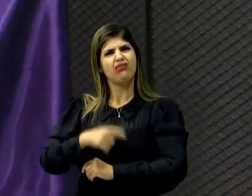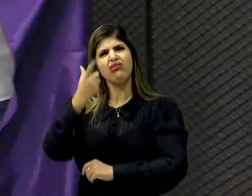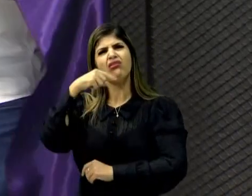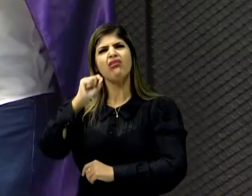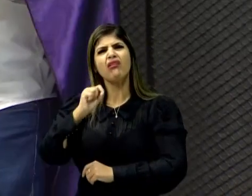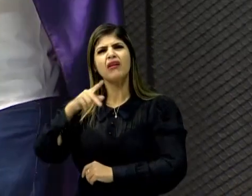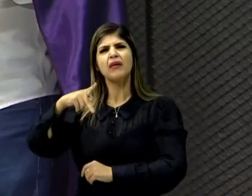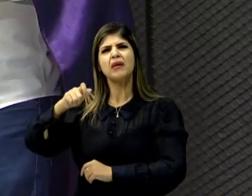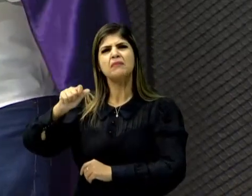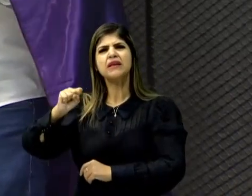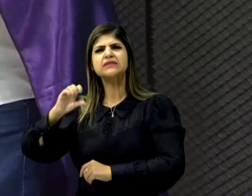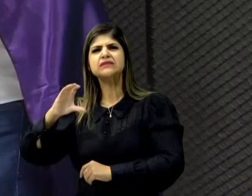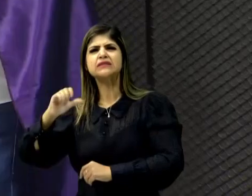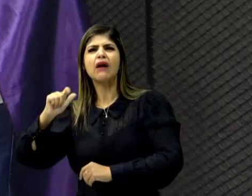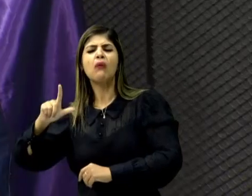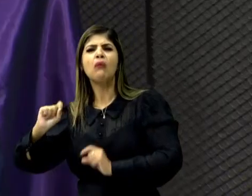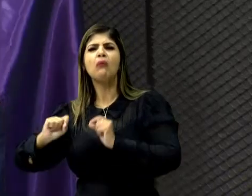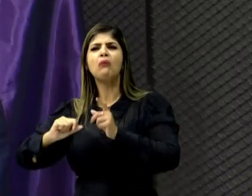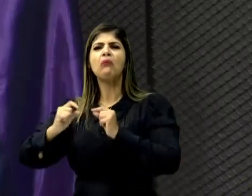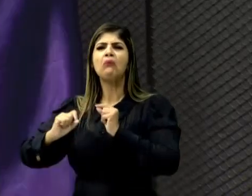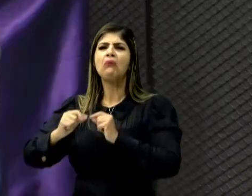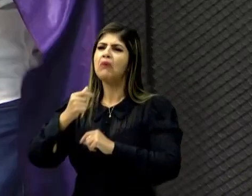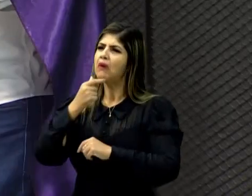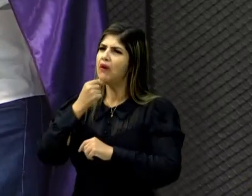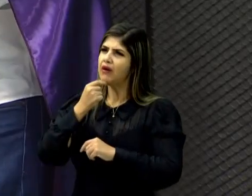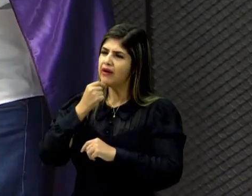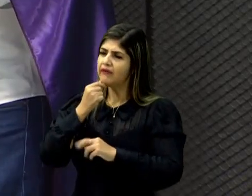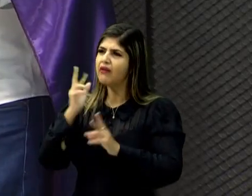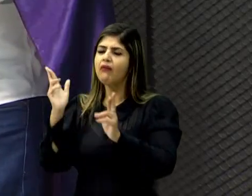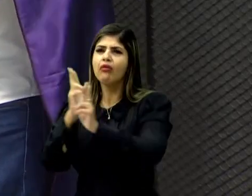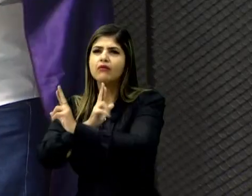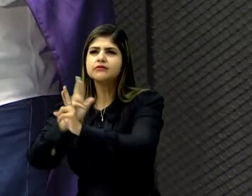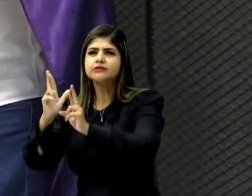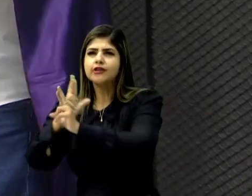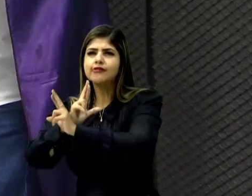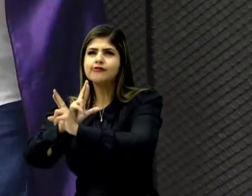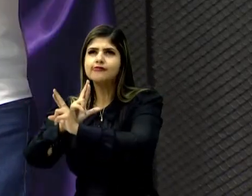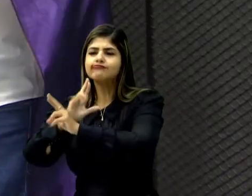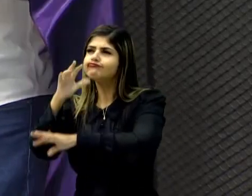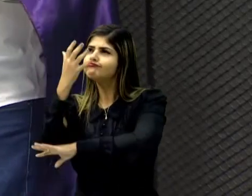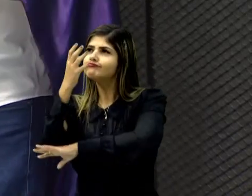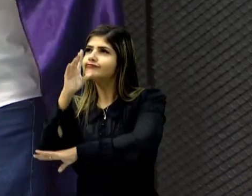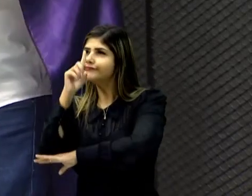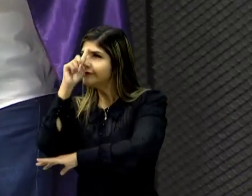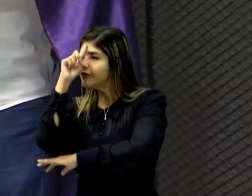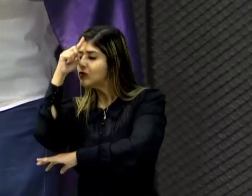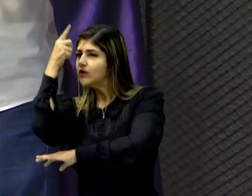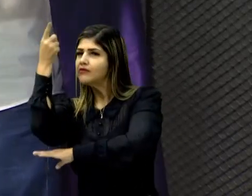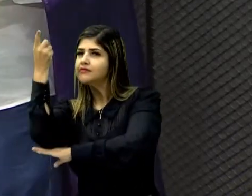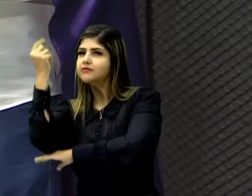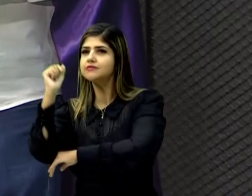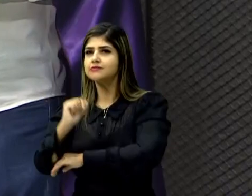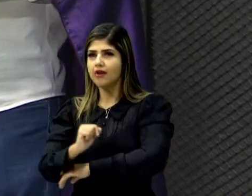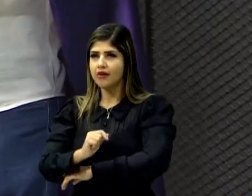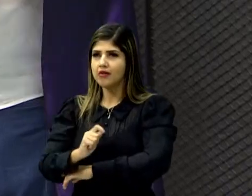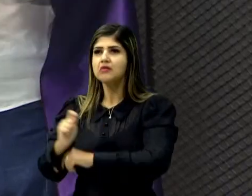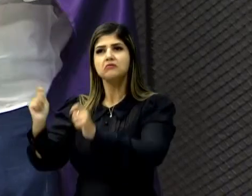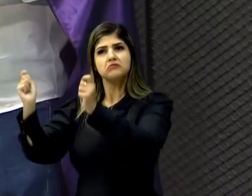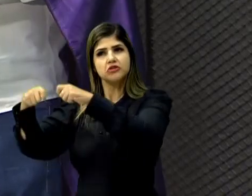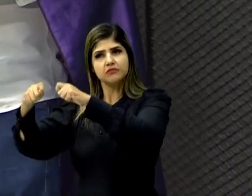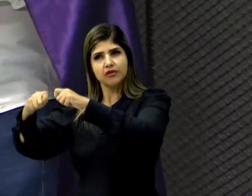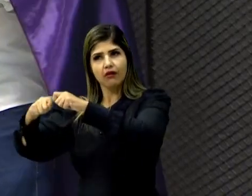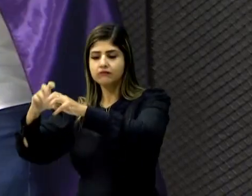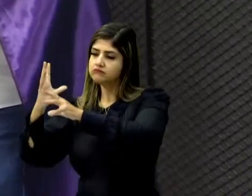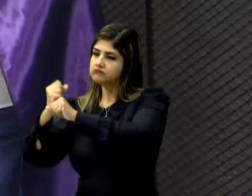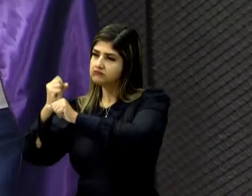Ele descobriu relações que estão na natureza. Existem muitas relações na natureza, de probabilidade, de